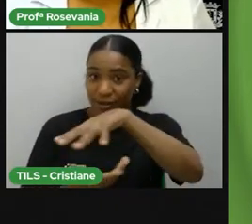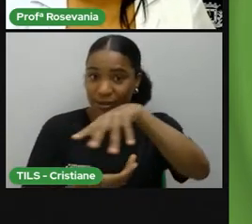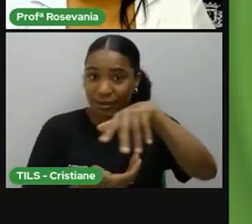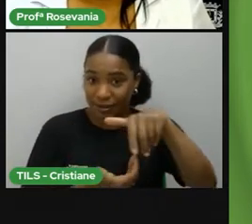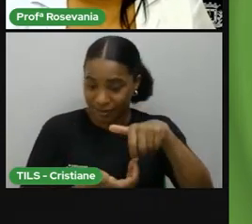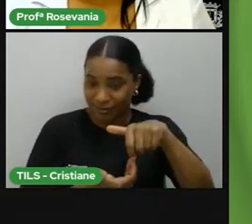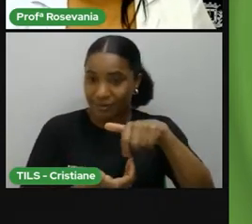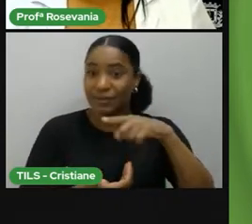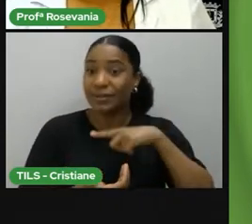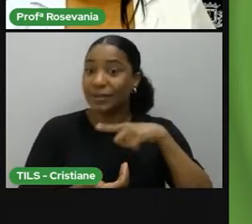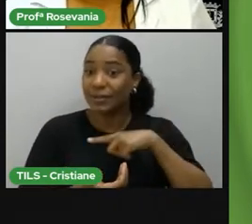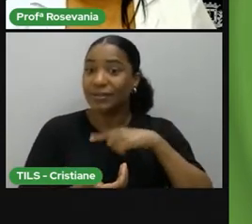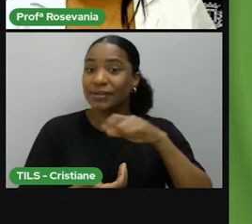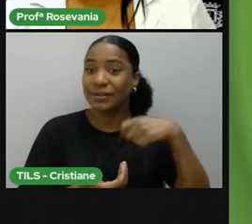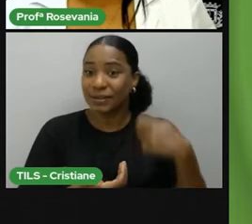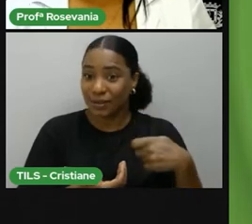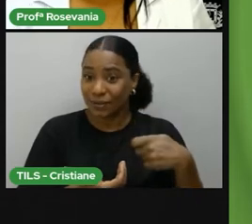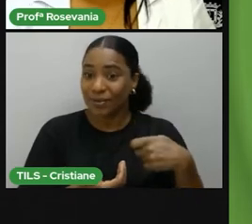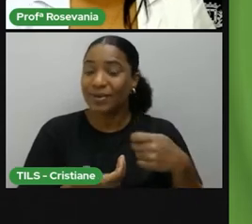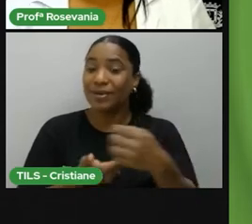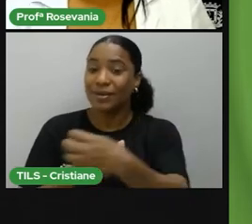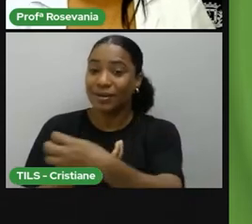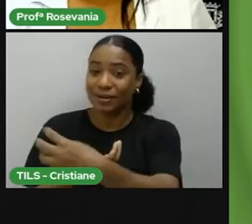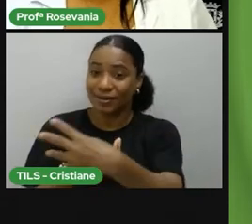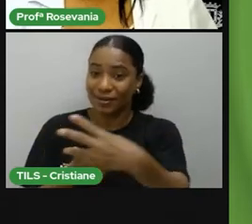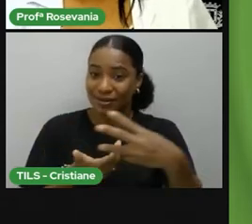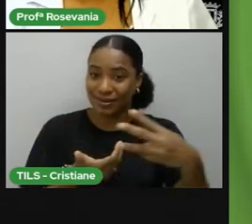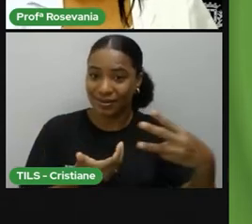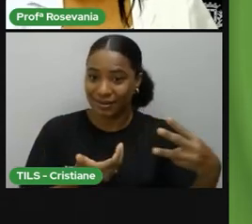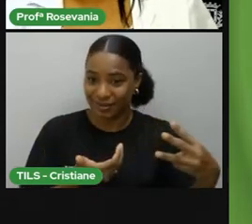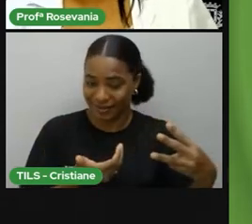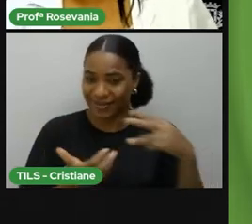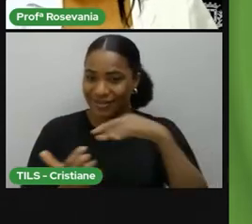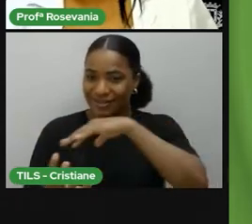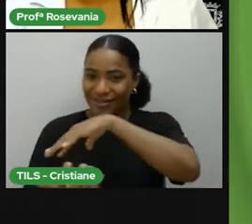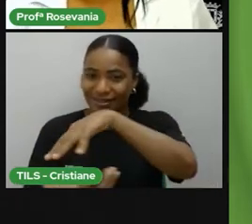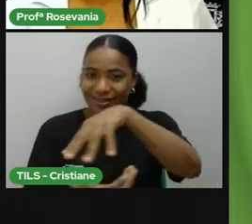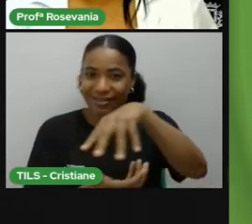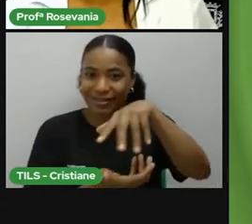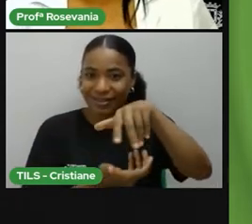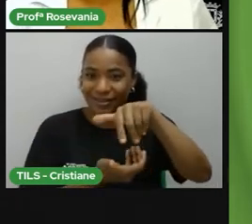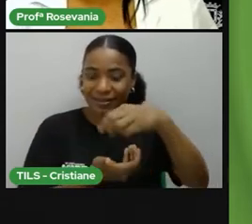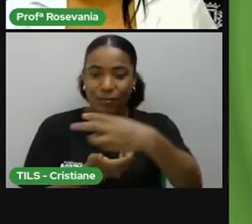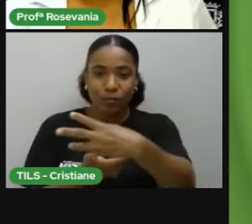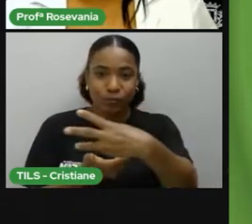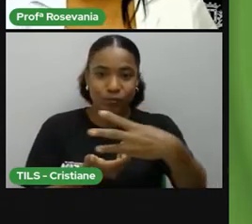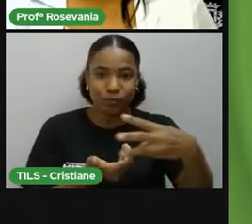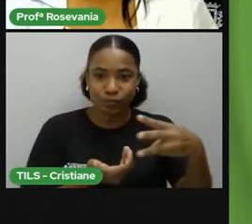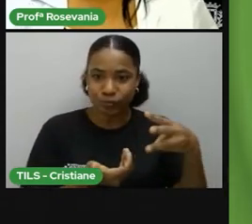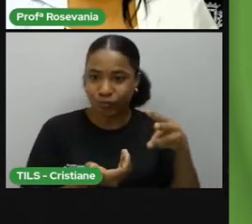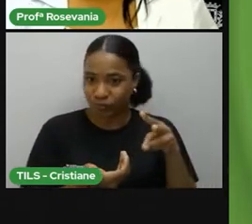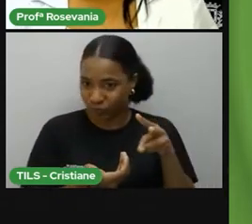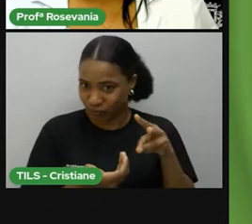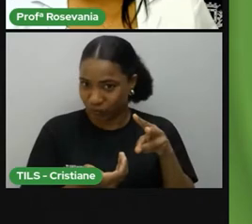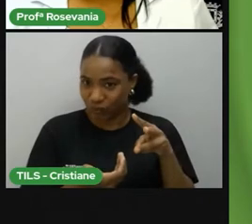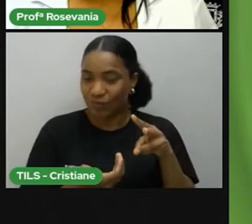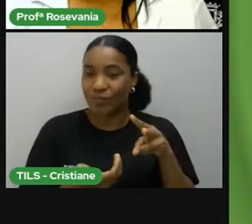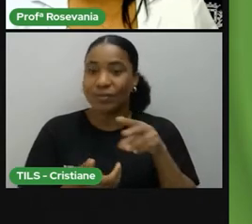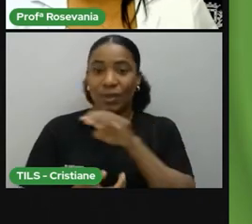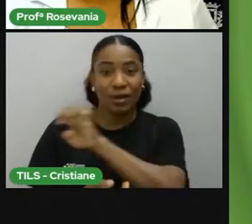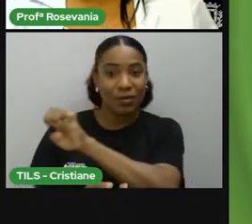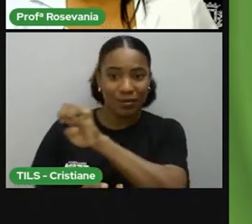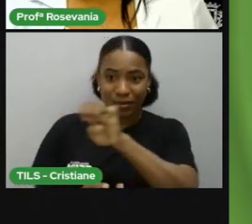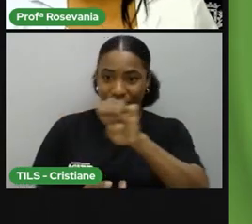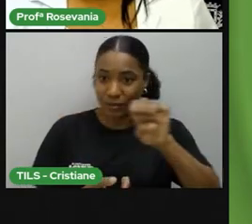paralelos. Mais uma vez, linhas imaginárias, traçadas paralelamente da linha do Equador. Aqui, o que ele está